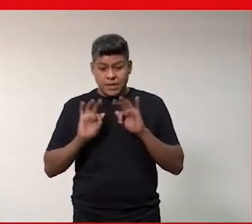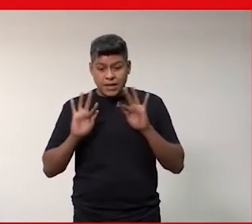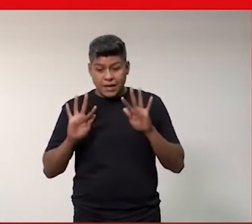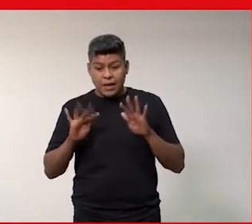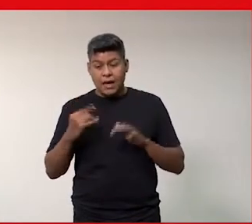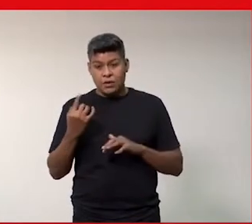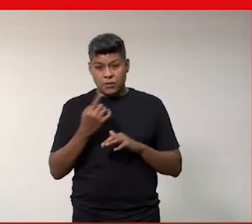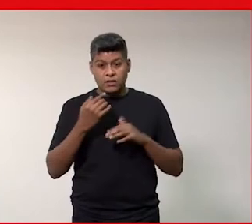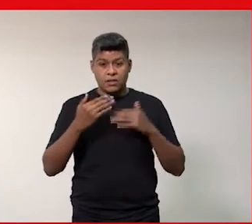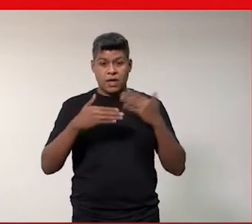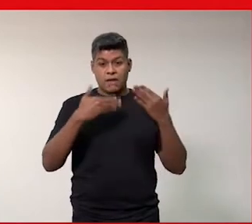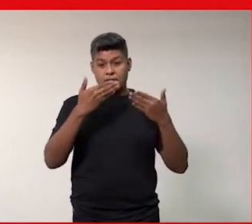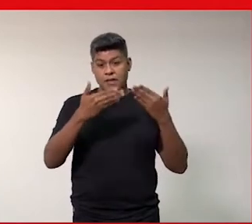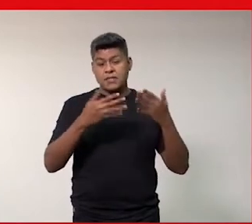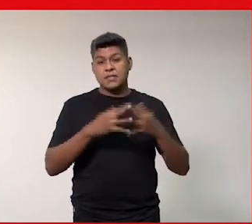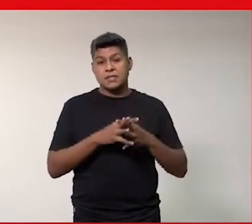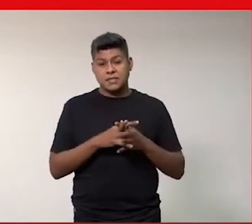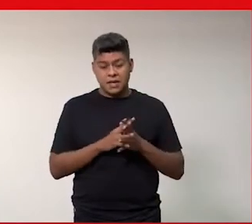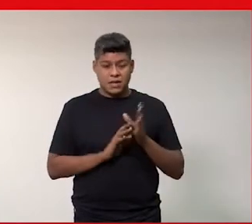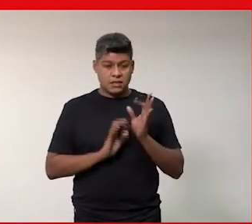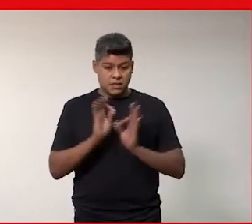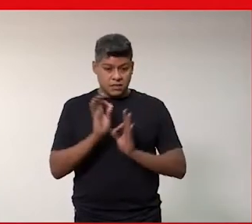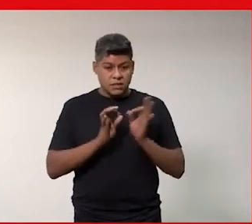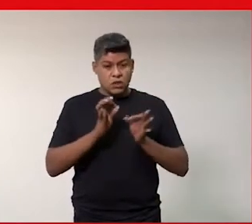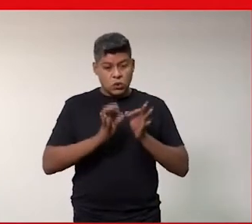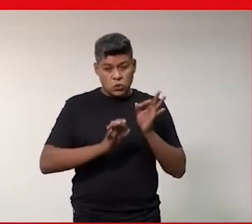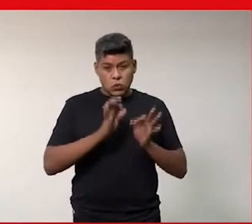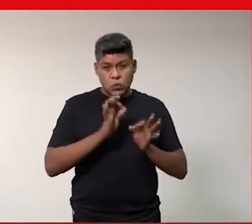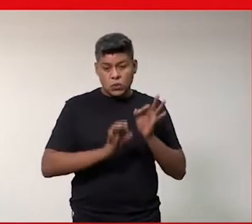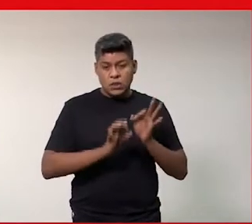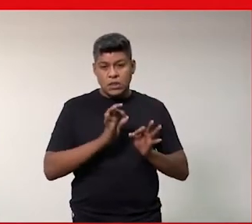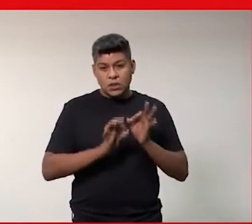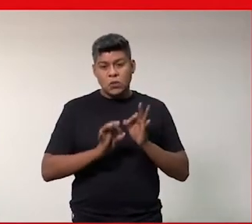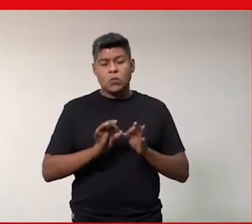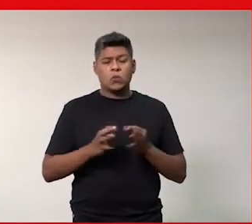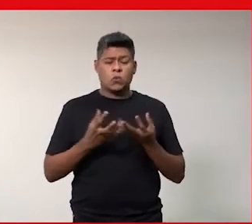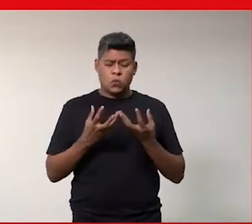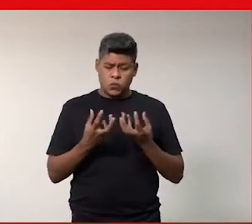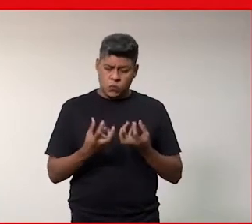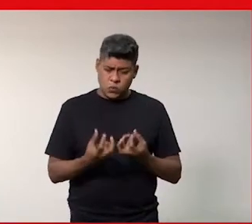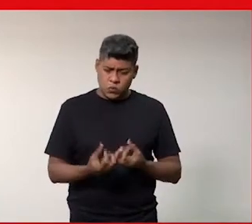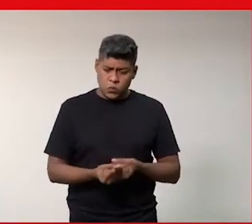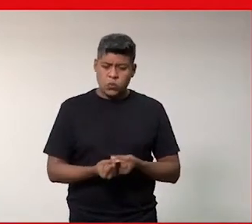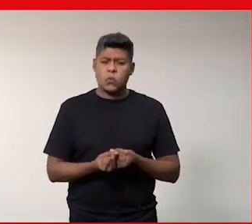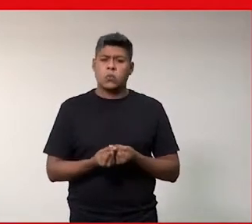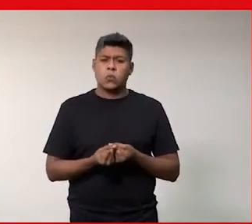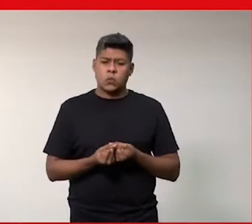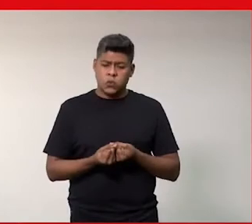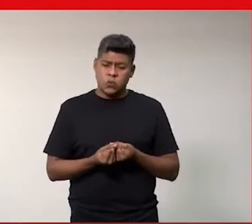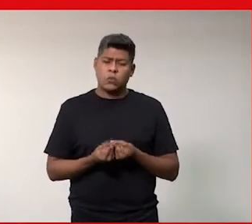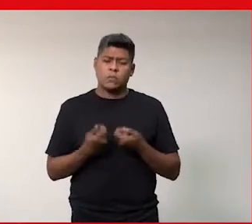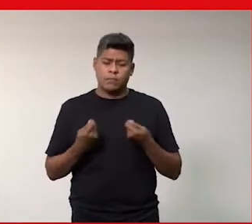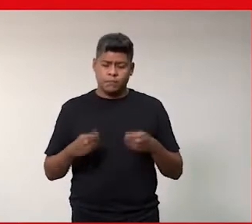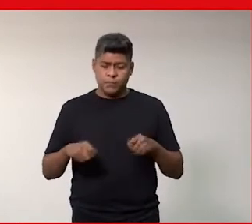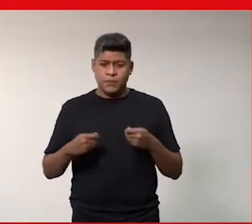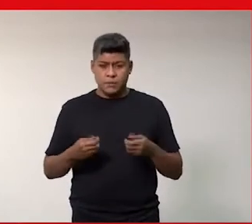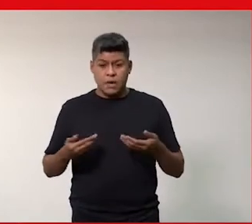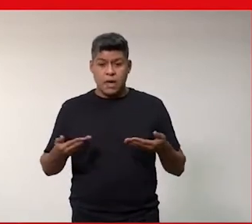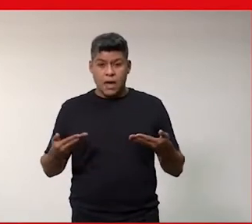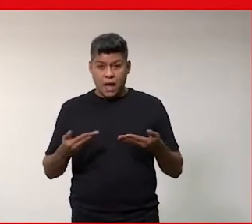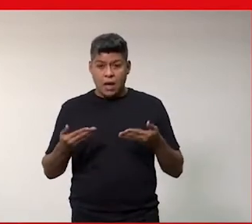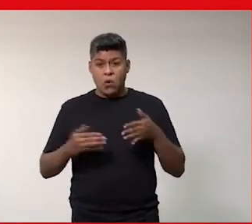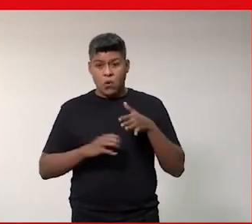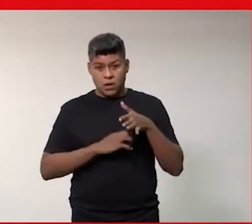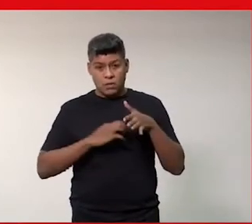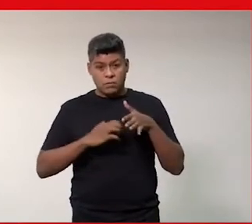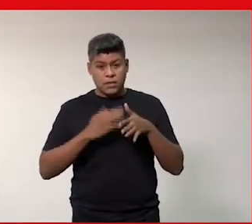gente avançar isso no ordenamento jurídico e isso é plenamente possível, aceitável e recomendável. E agora as empresas